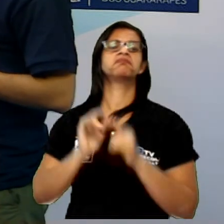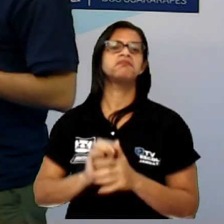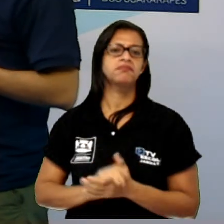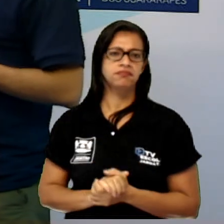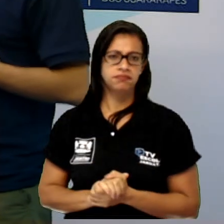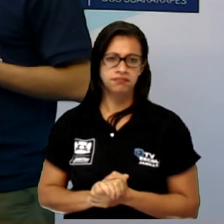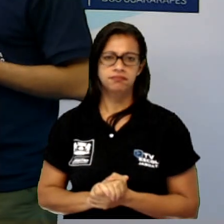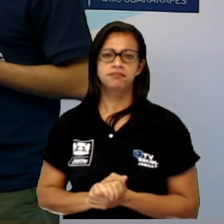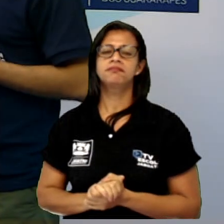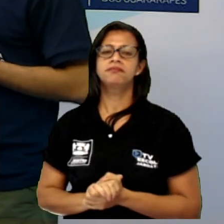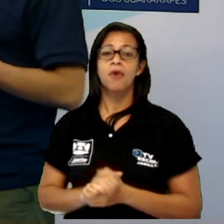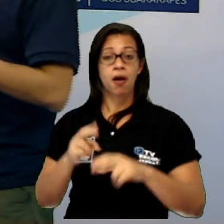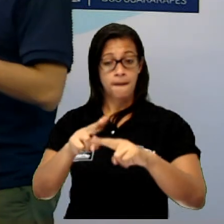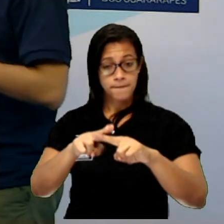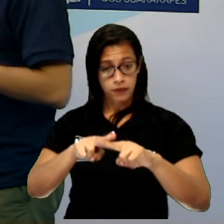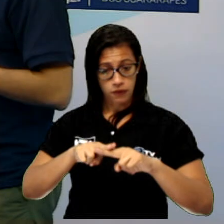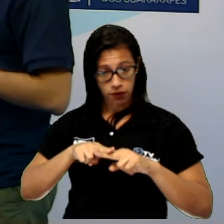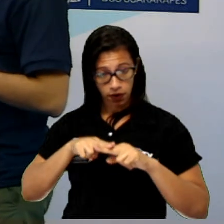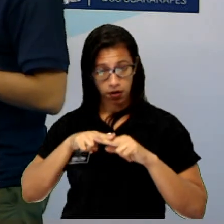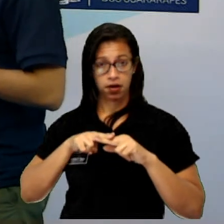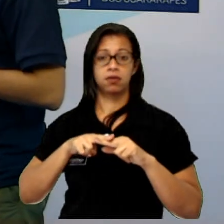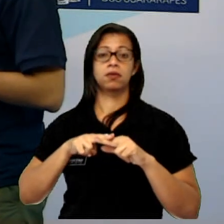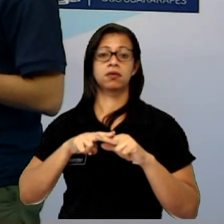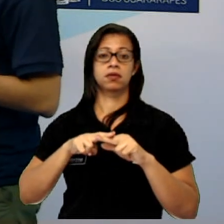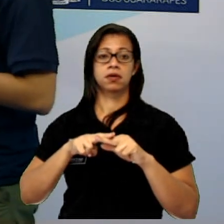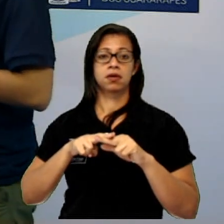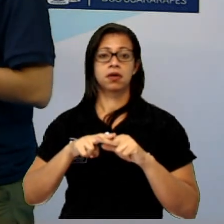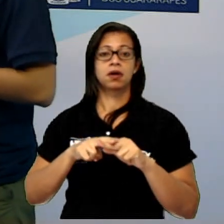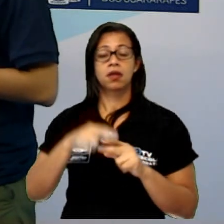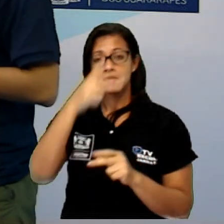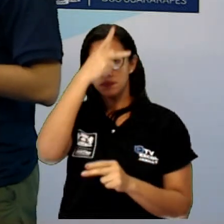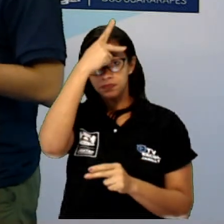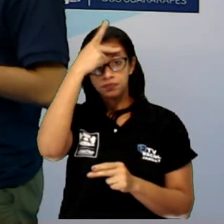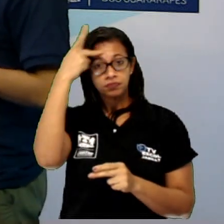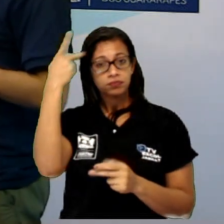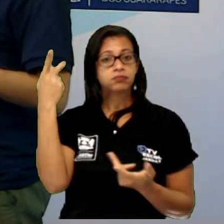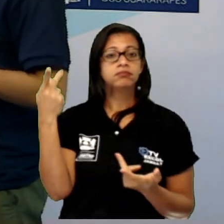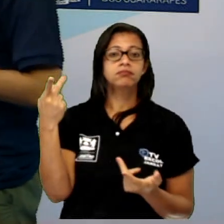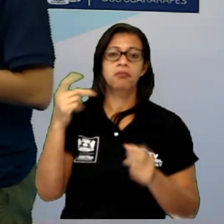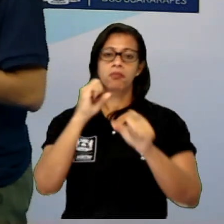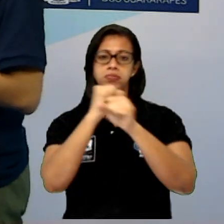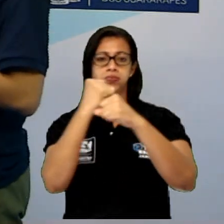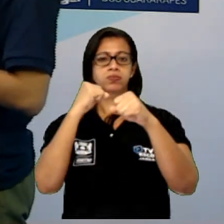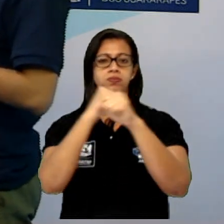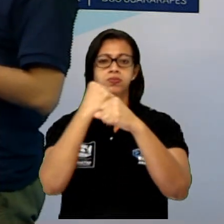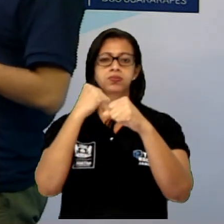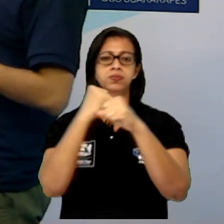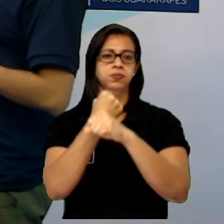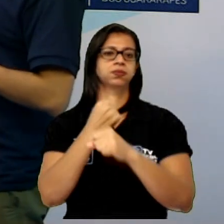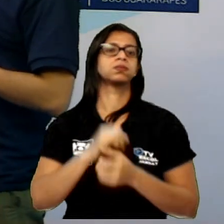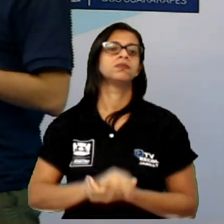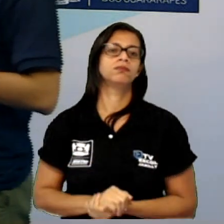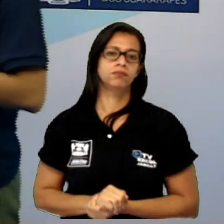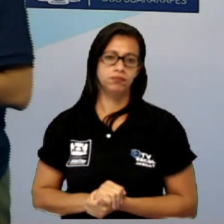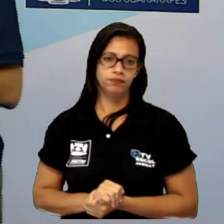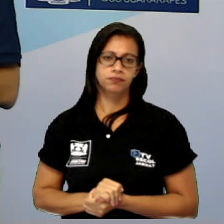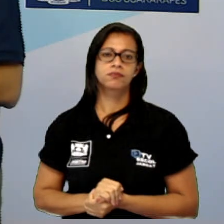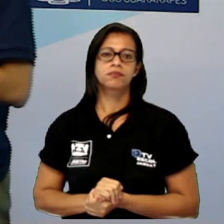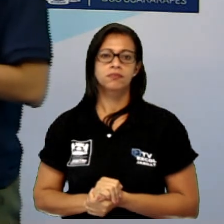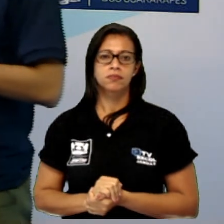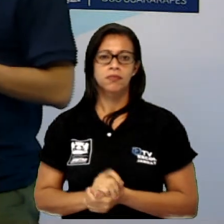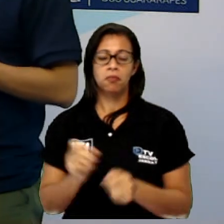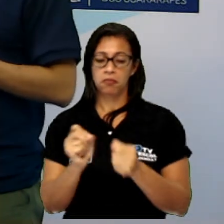por causa da ação humana. Várias pessoas, construtores, engenheiros vieram naquele espaço ali para construir